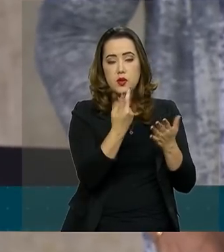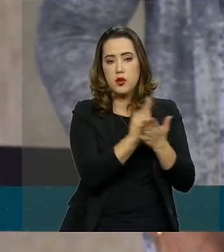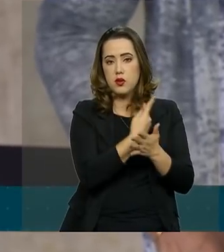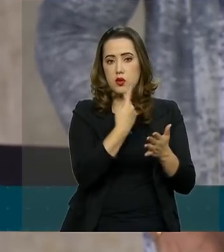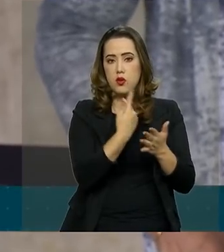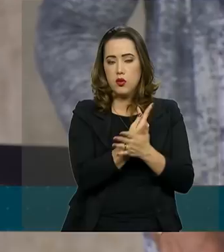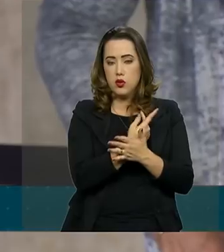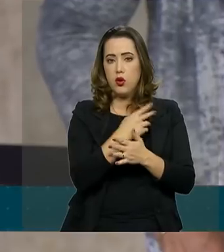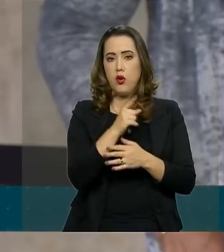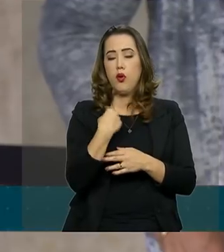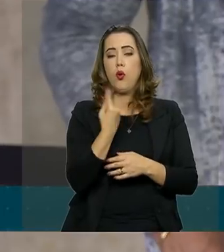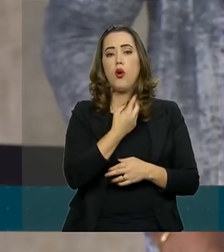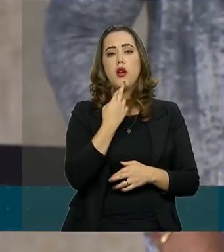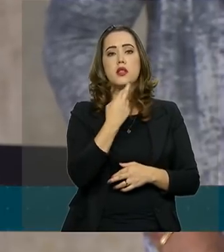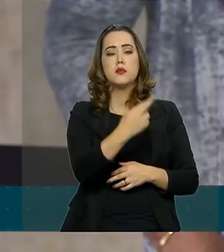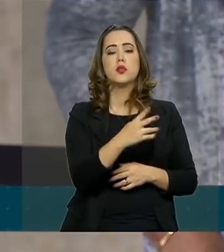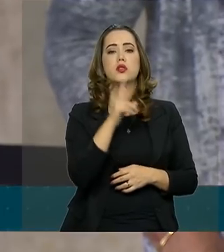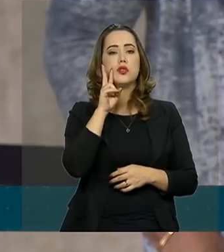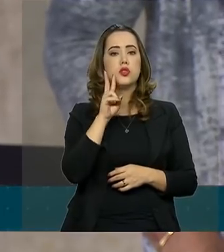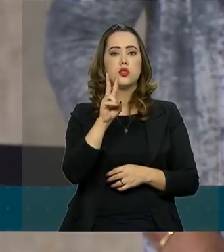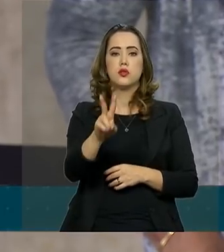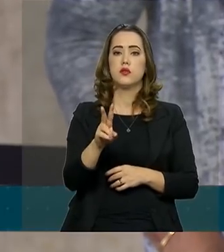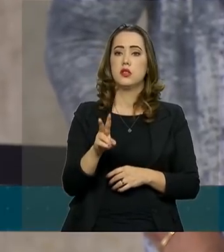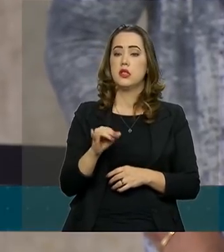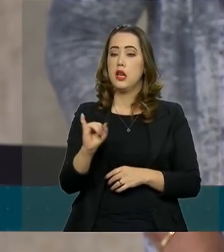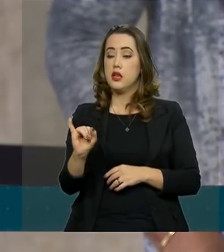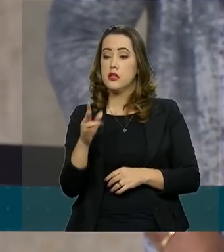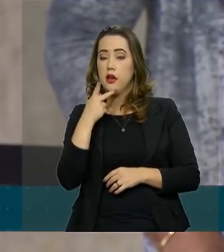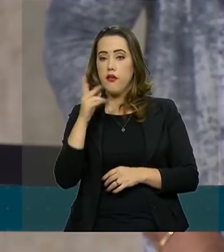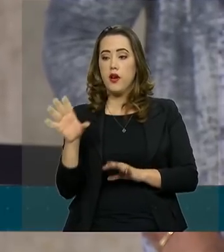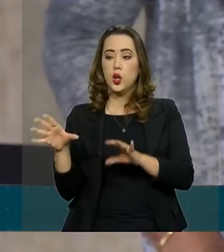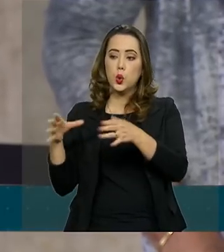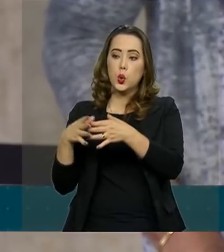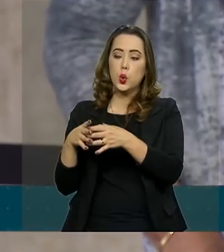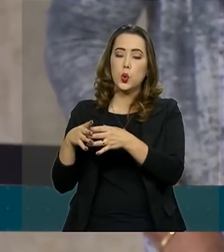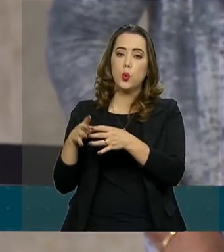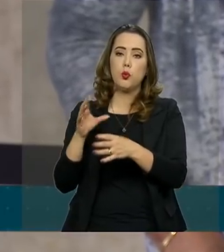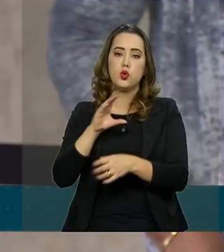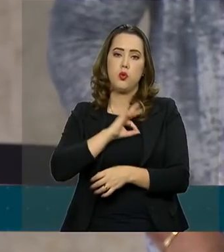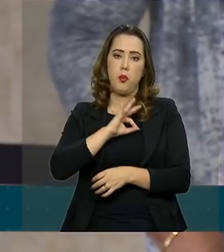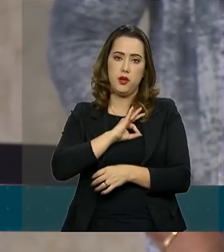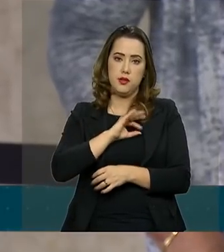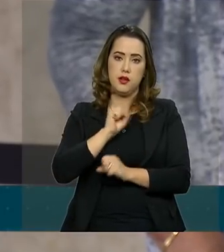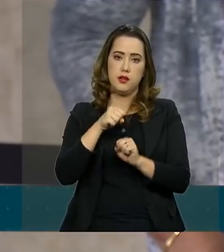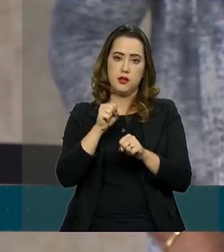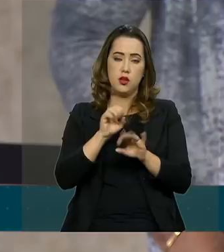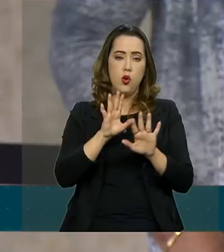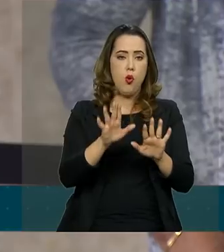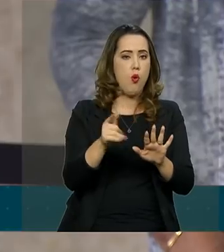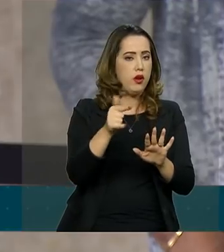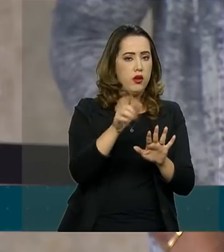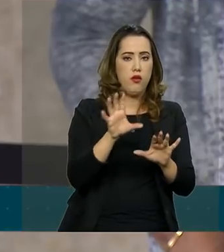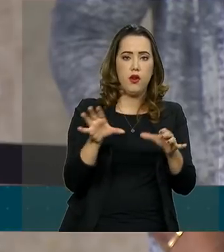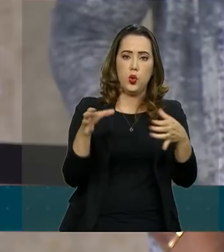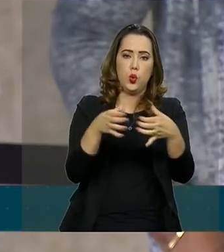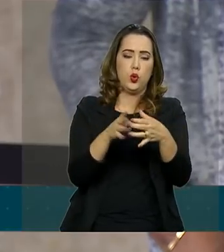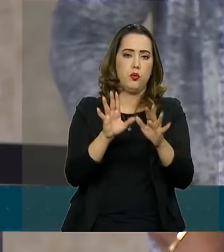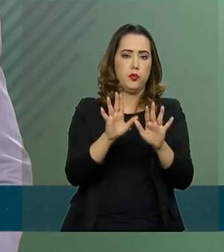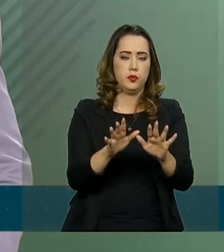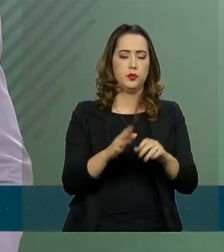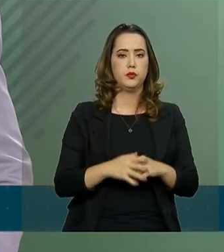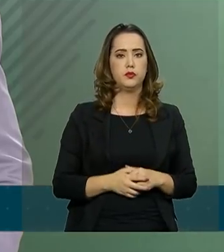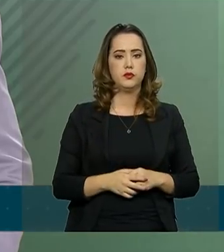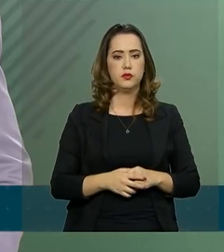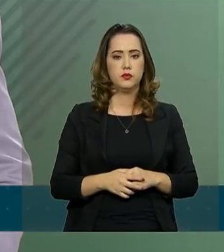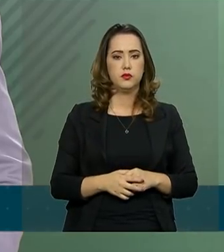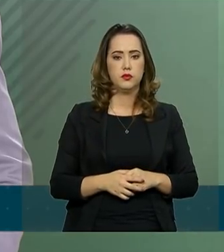Qual a resposta que a gente deve levar em consideração? A que cita os policiais especificamente ou a que não cita os policiais? A parte